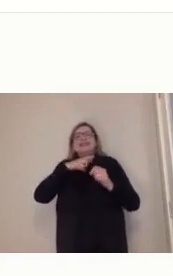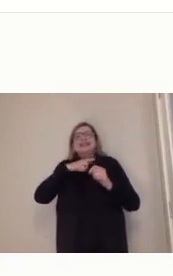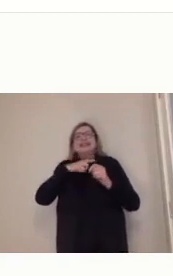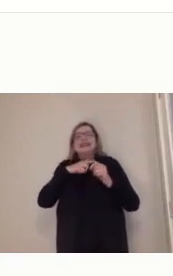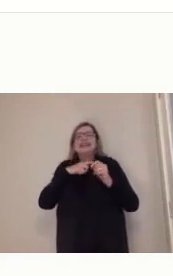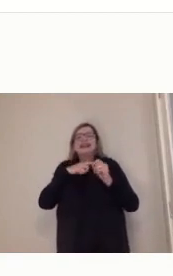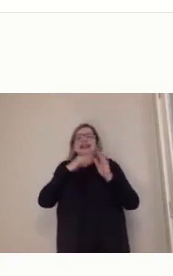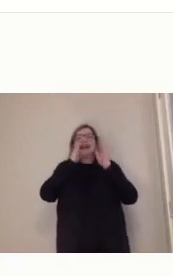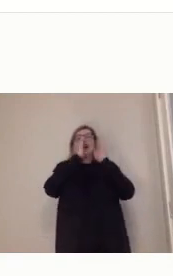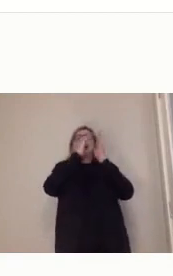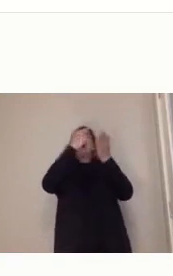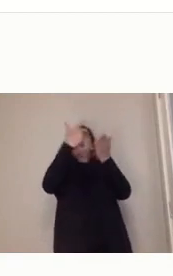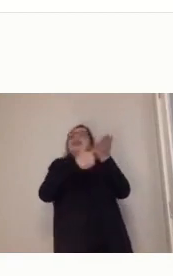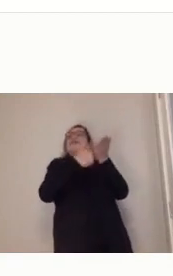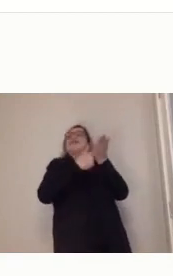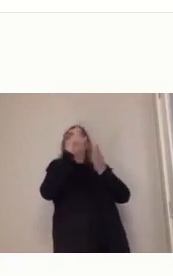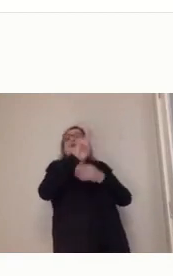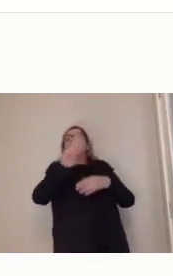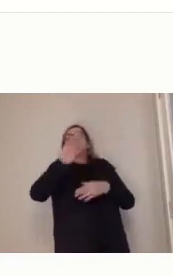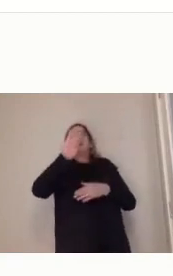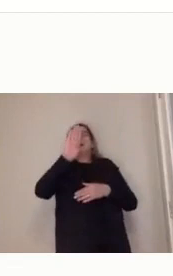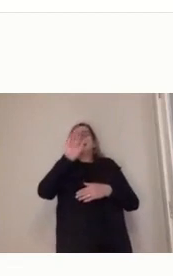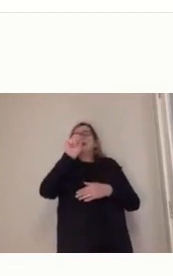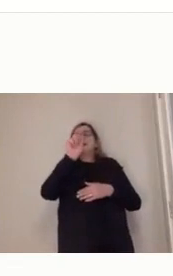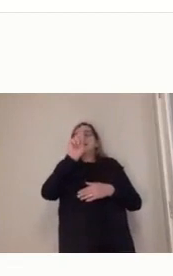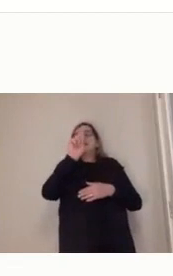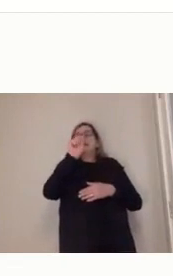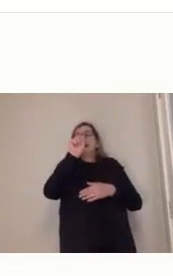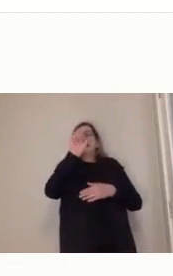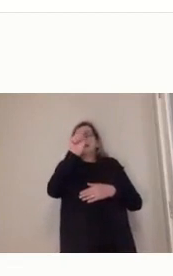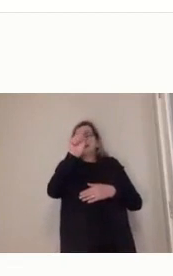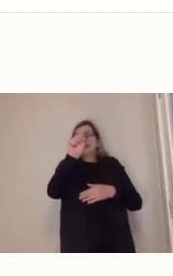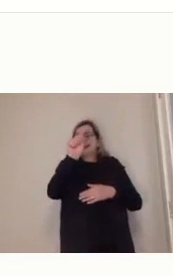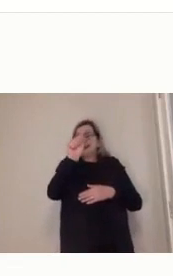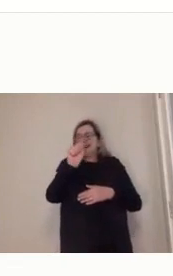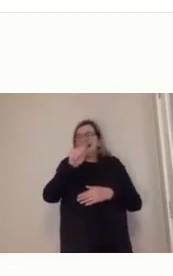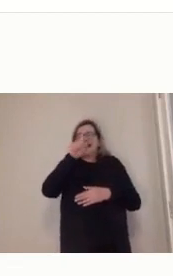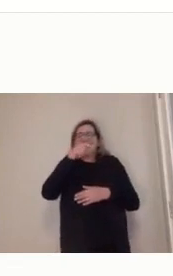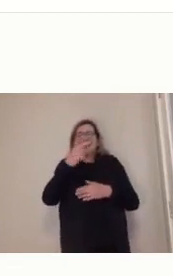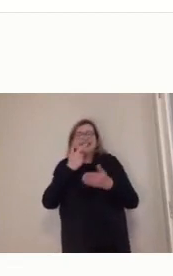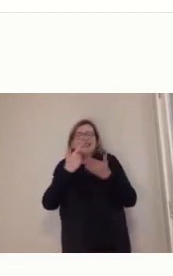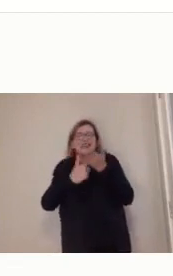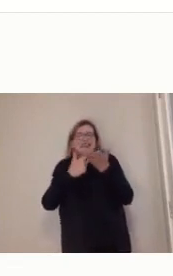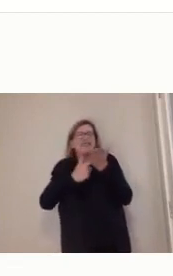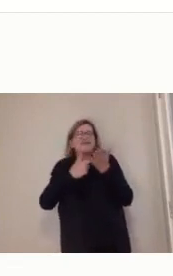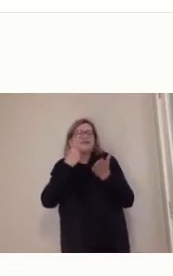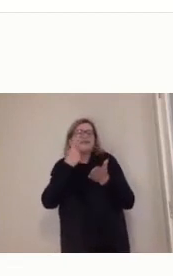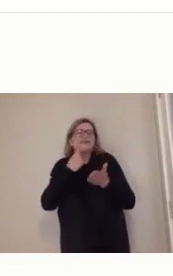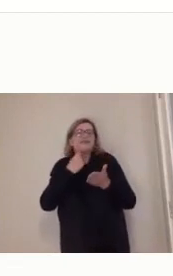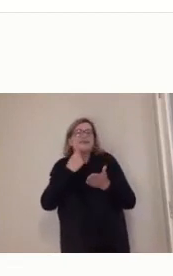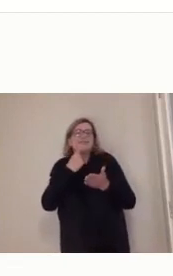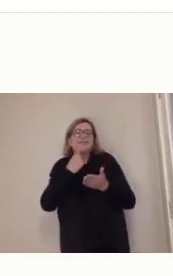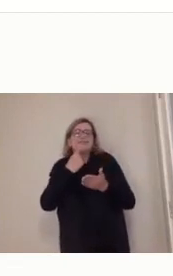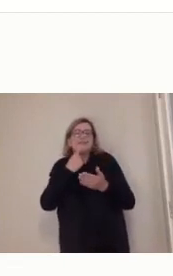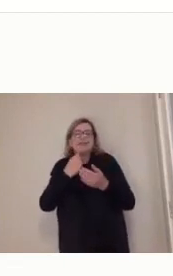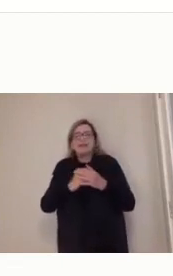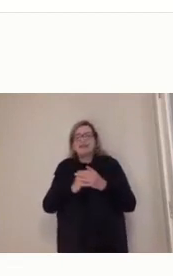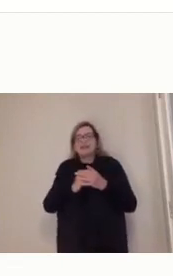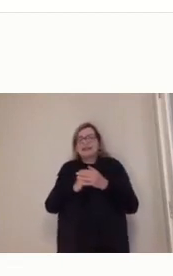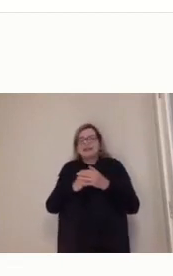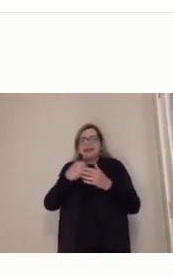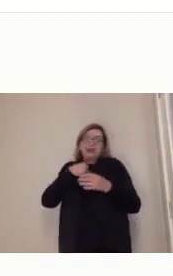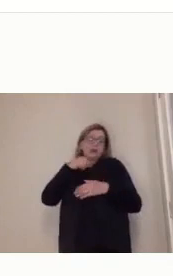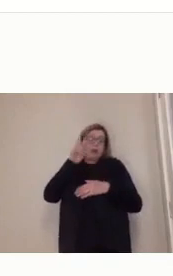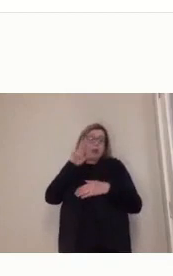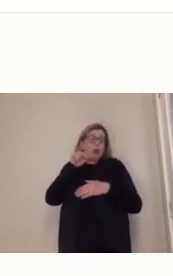que é aquela enciclopédia vermelha, e todo ano tinha o livro do ano e tal. Eu nunca tive. Minha mãe, minha família era muito pobre, a gente nunca teve. Então,